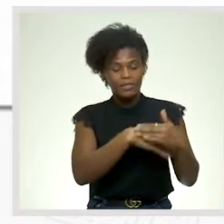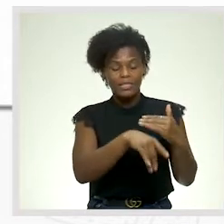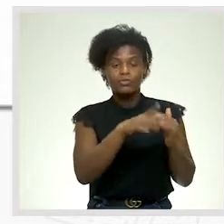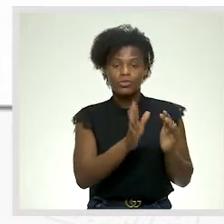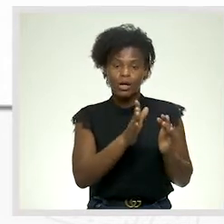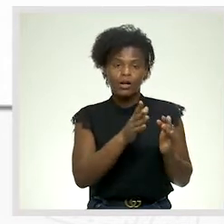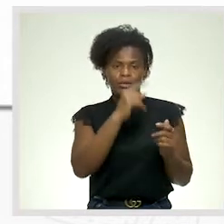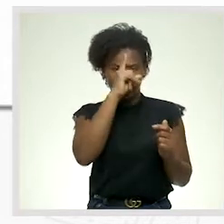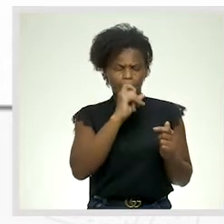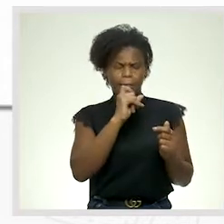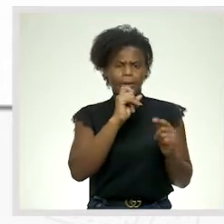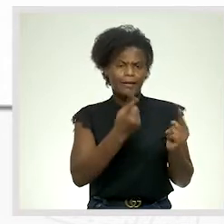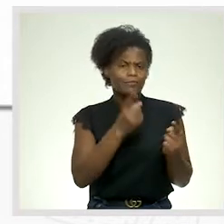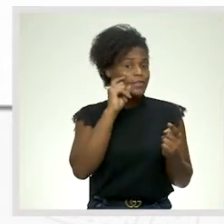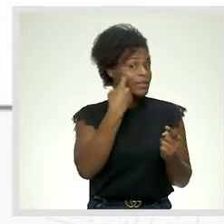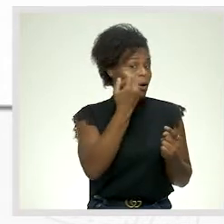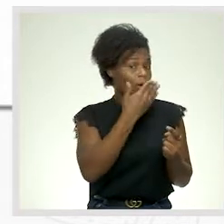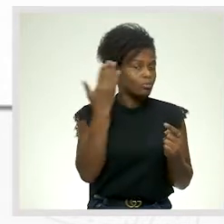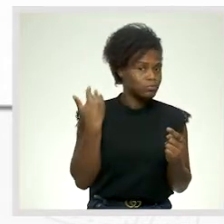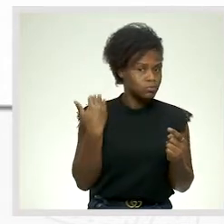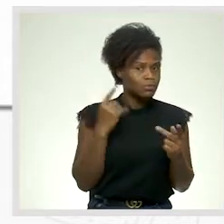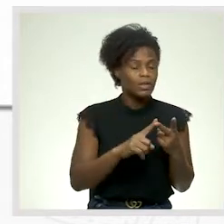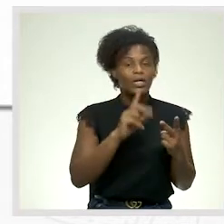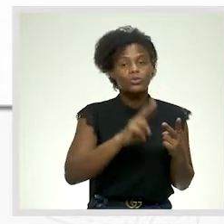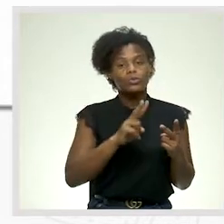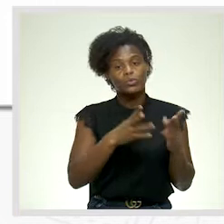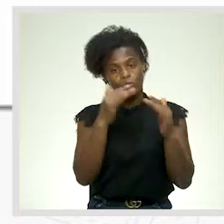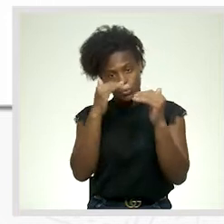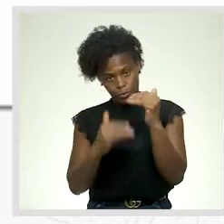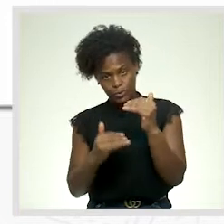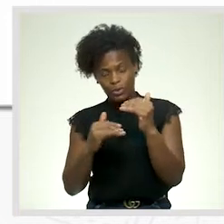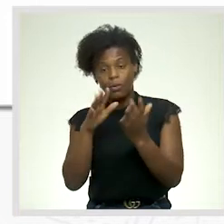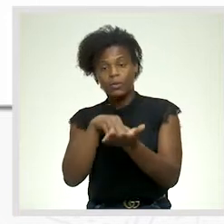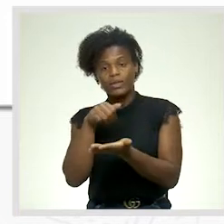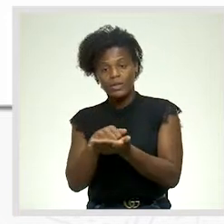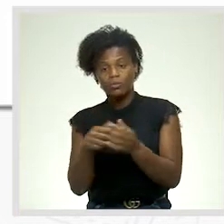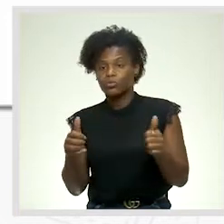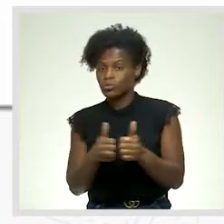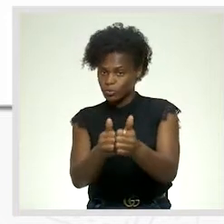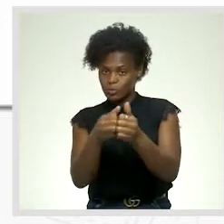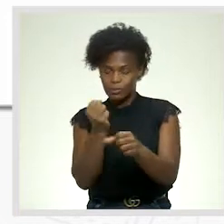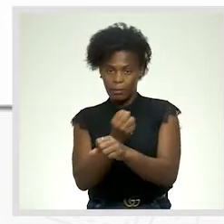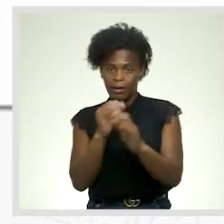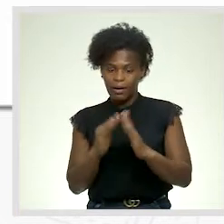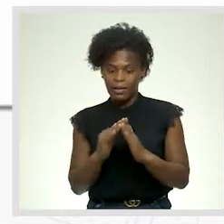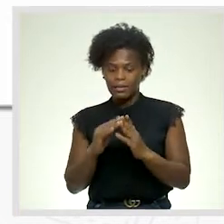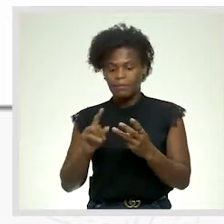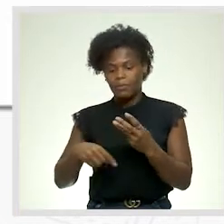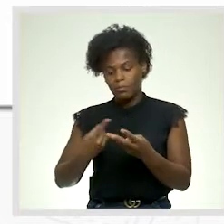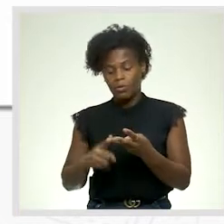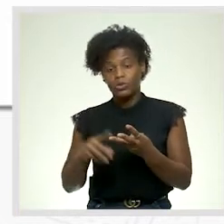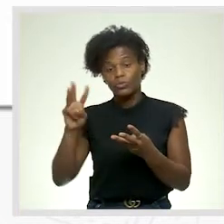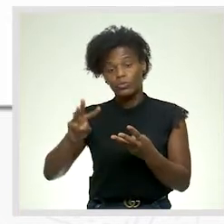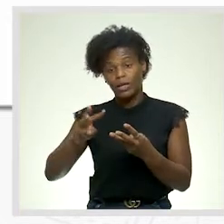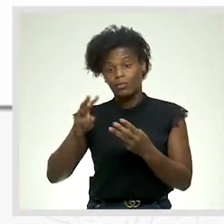recapitulação da mesma e também, no segundo momento, correção conjunta do TPC para, no